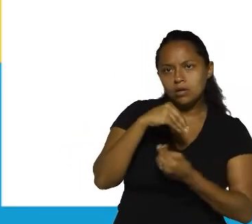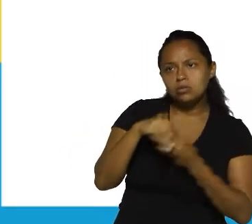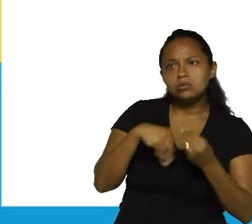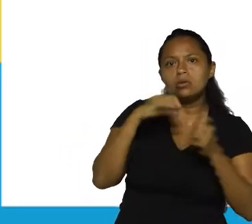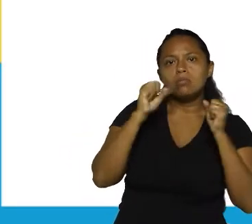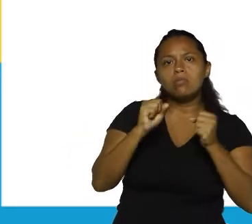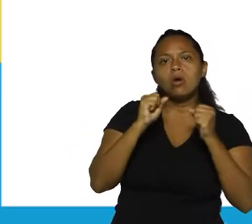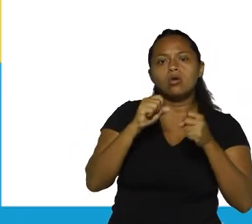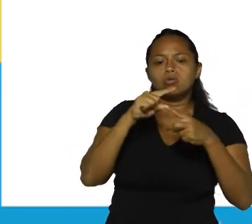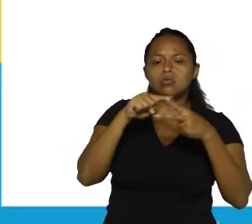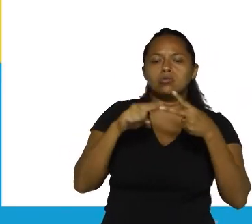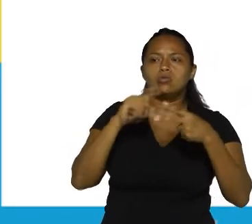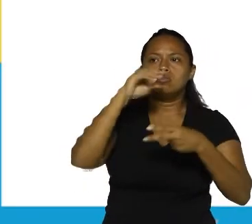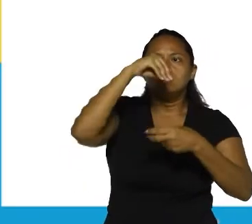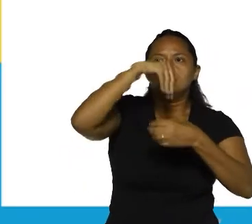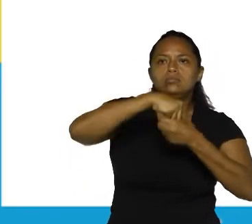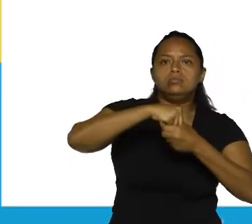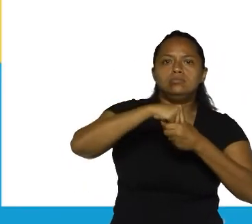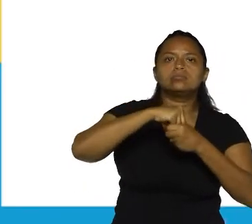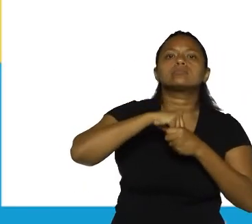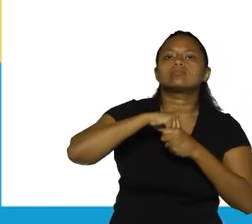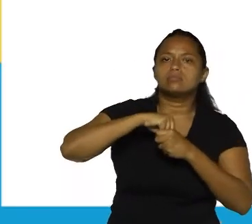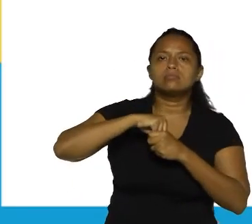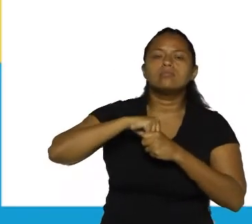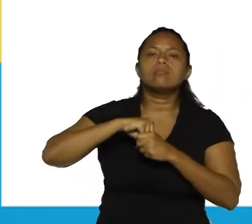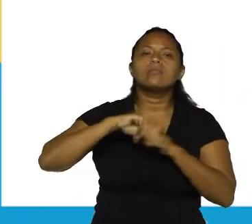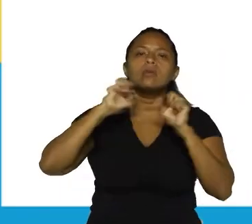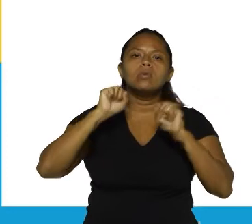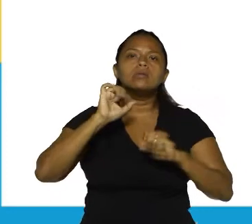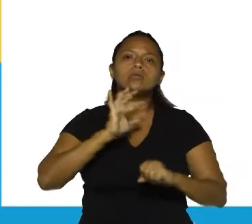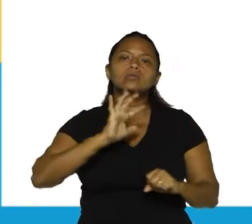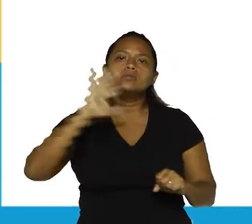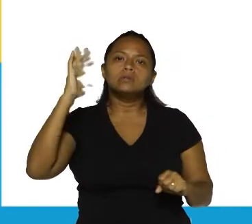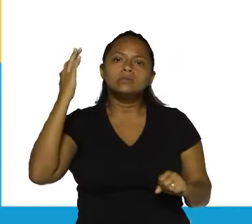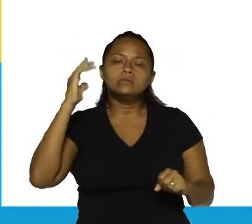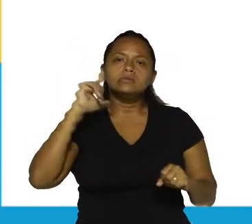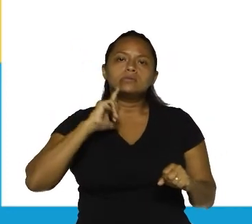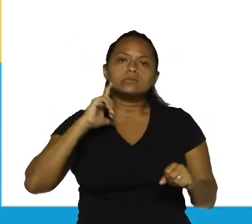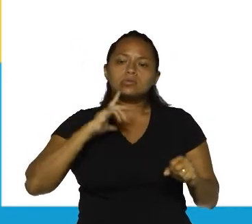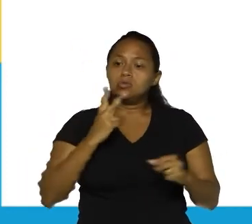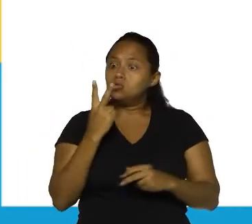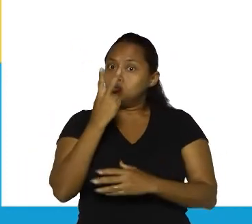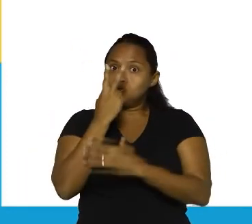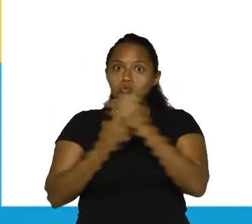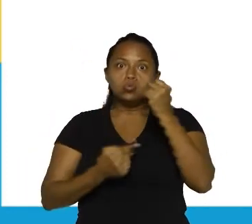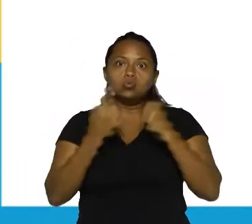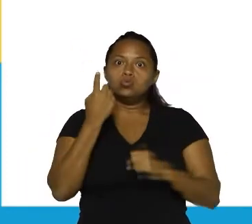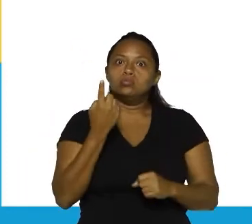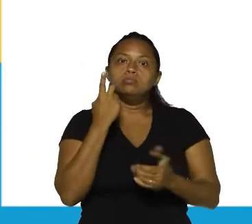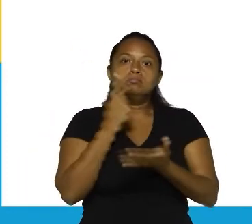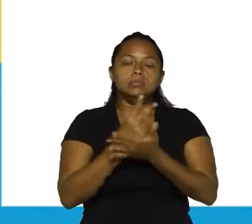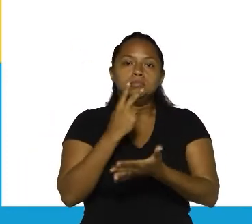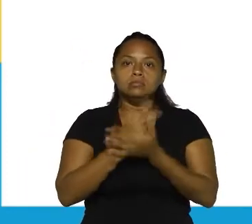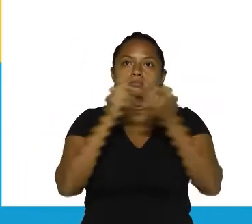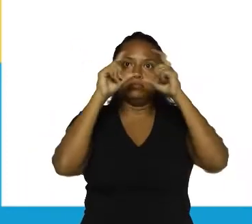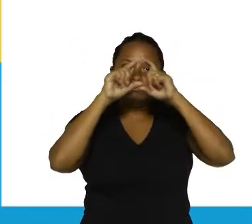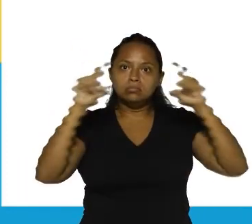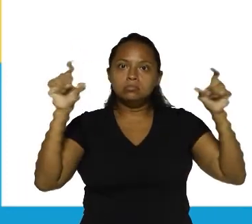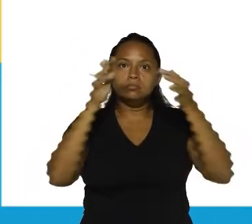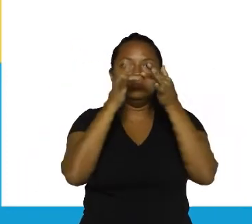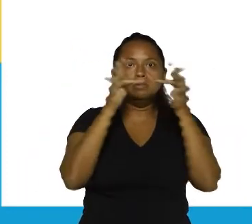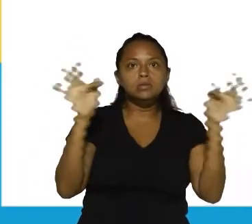subordinação, ou período misto. Pode acontecer de a gente ter os dois dentro do mesmo enunciado.